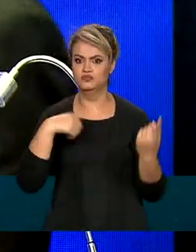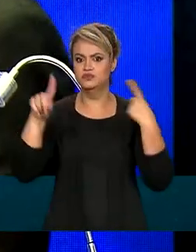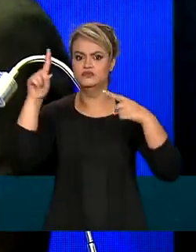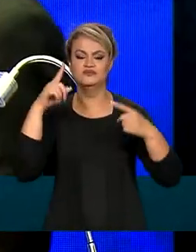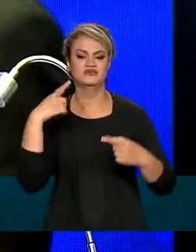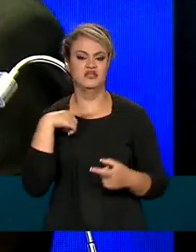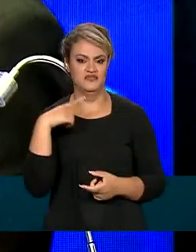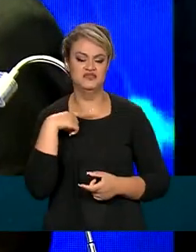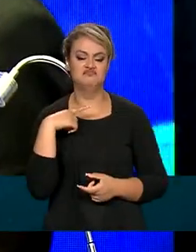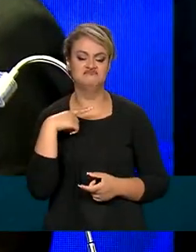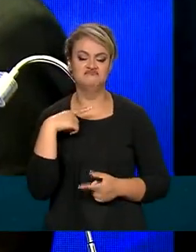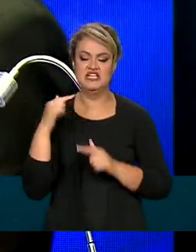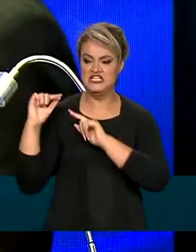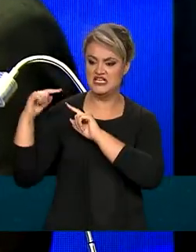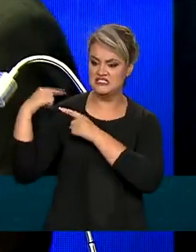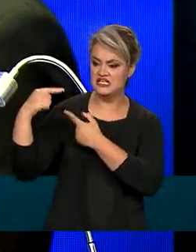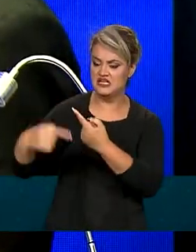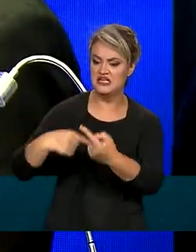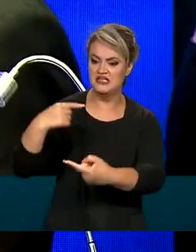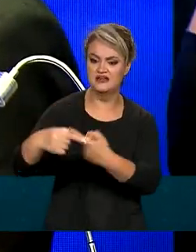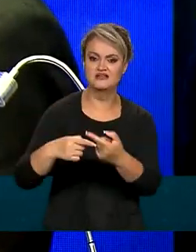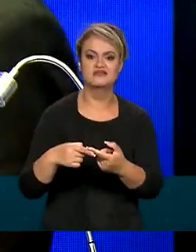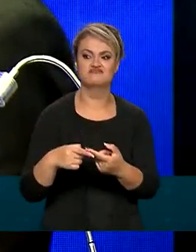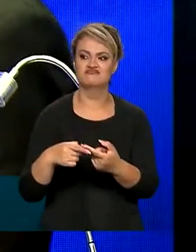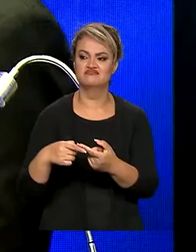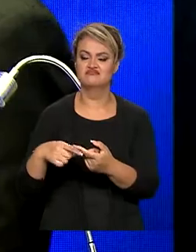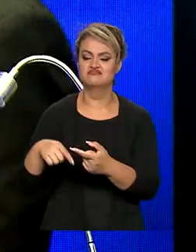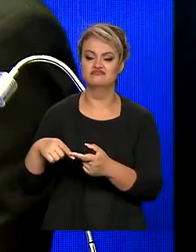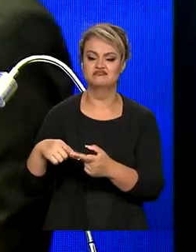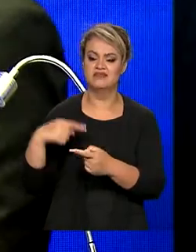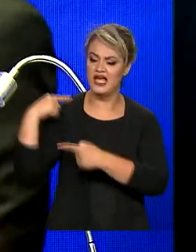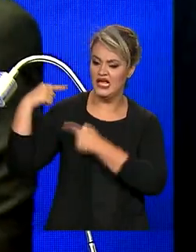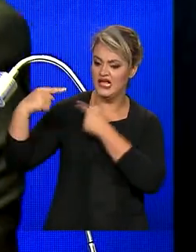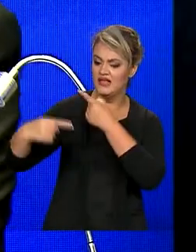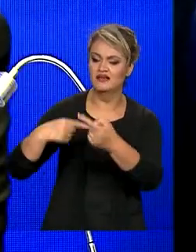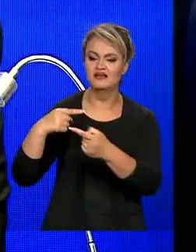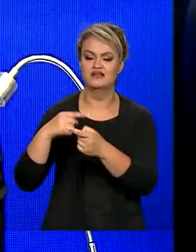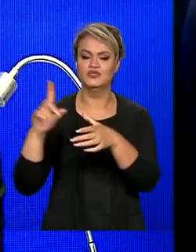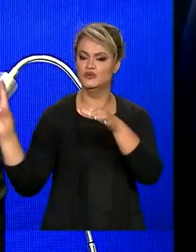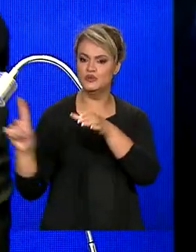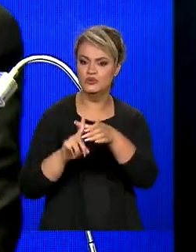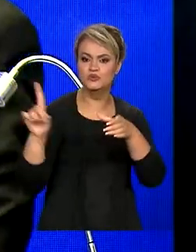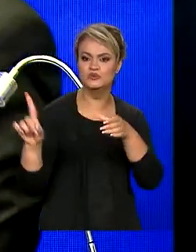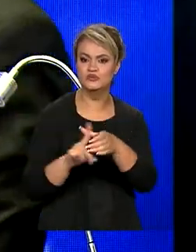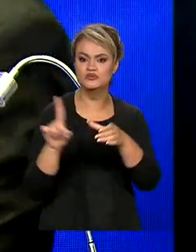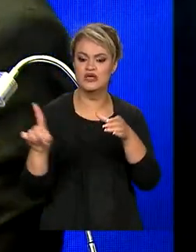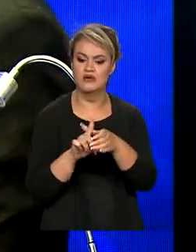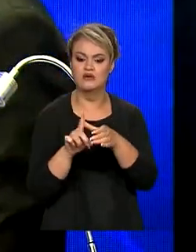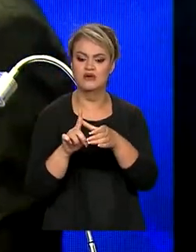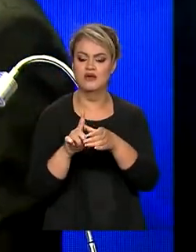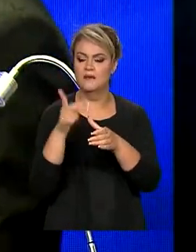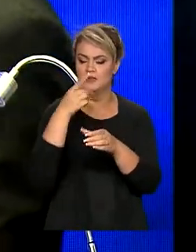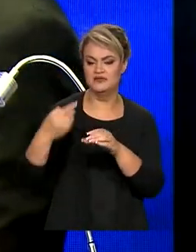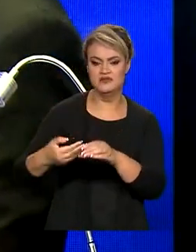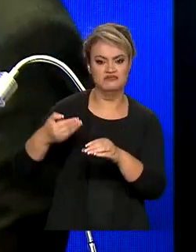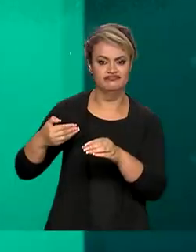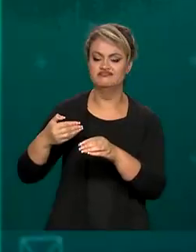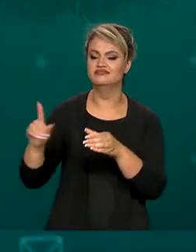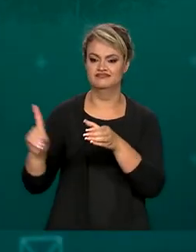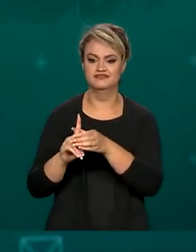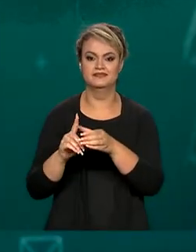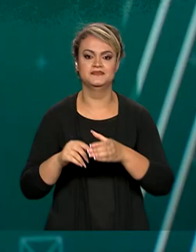É isso o legado que está ficando. O legado de inclusão não deixando ninguém para trás.